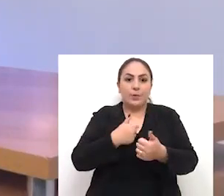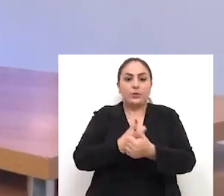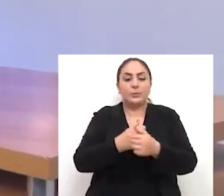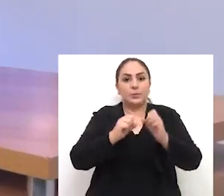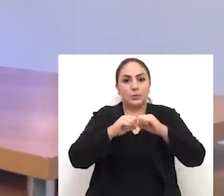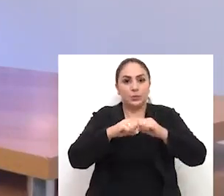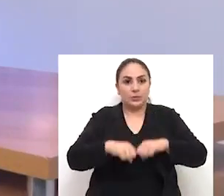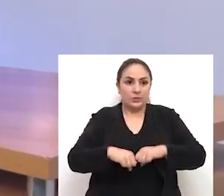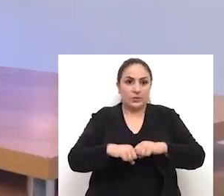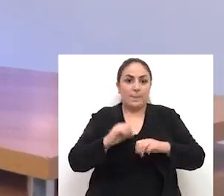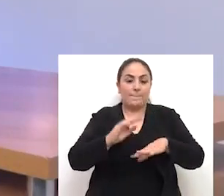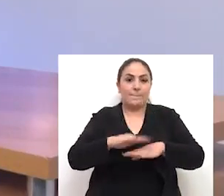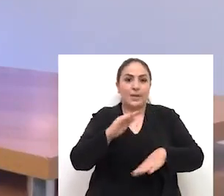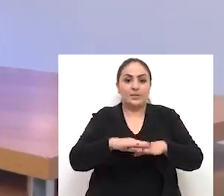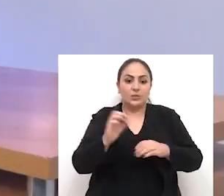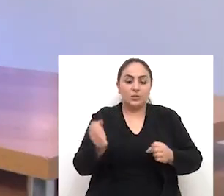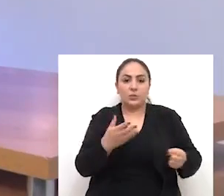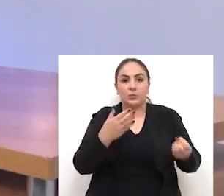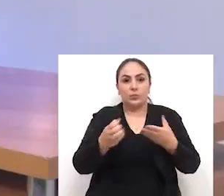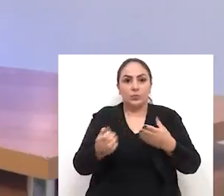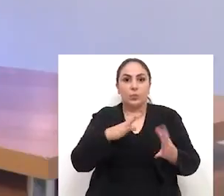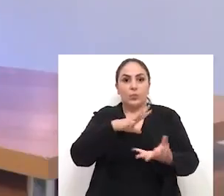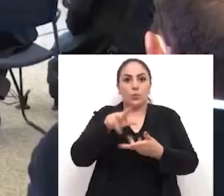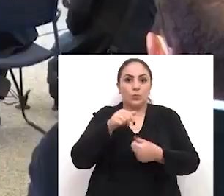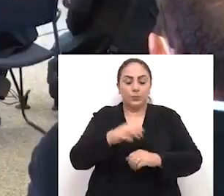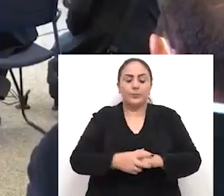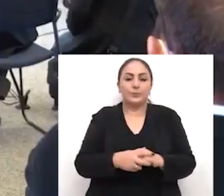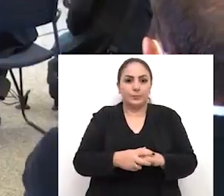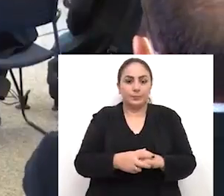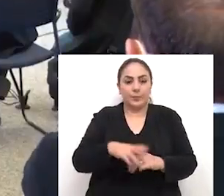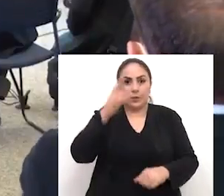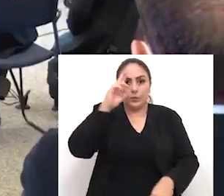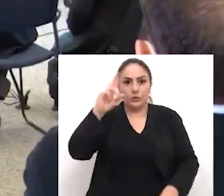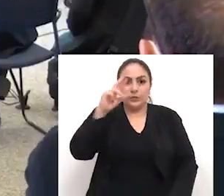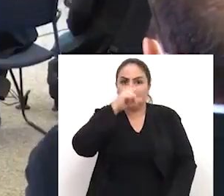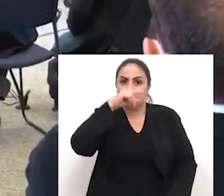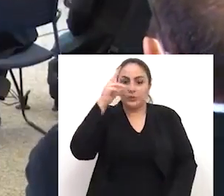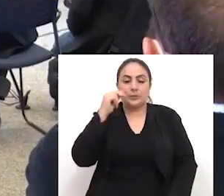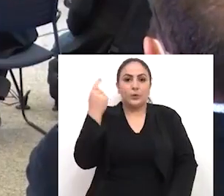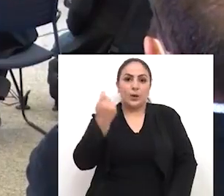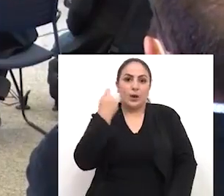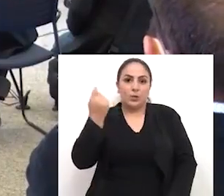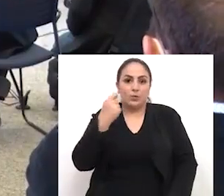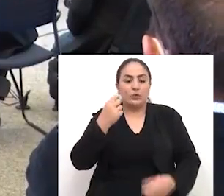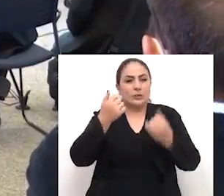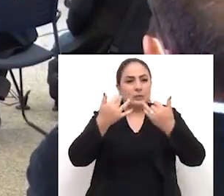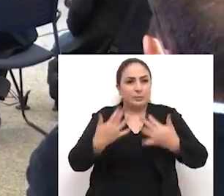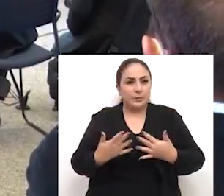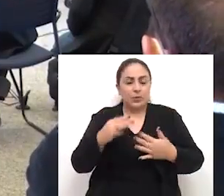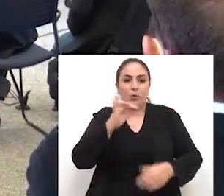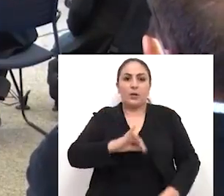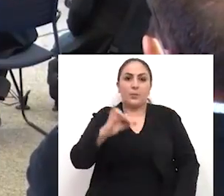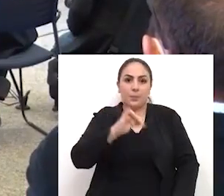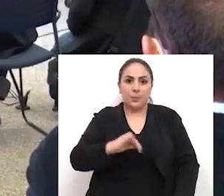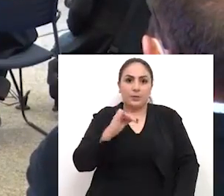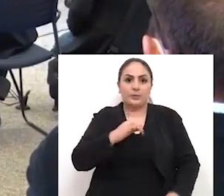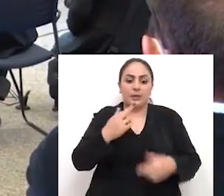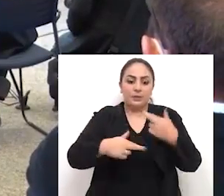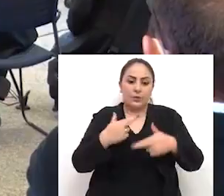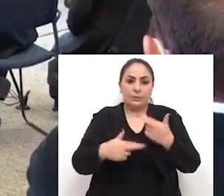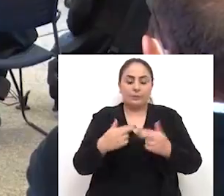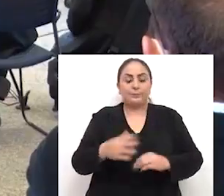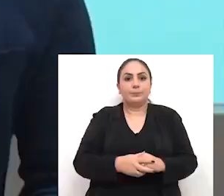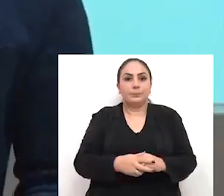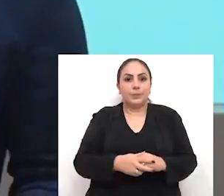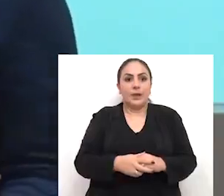aproximar dos sistemas mais modernos do mundo. O chefe do Executivo Gaúcho explicou a importância